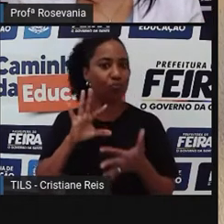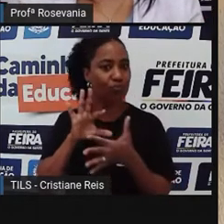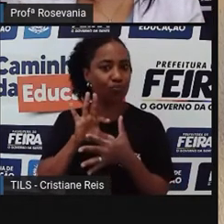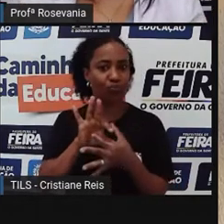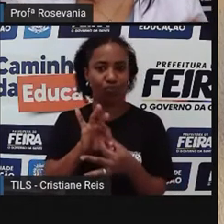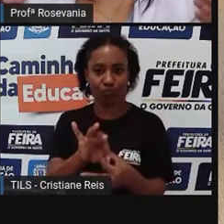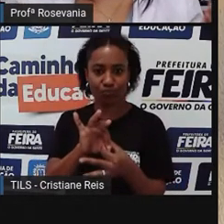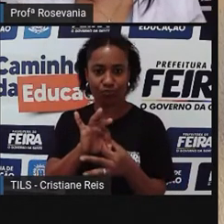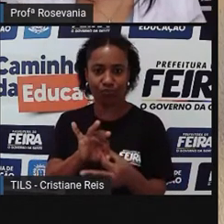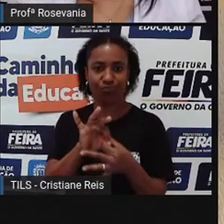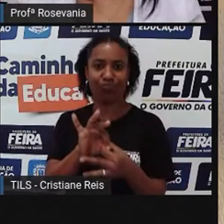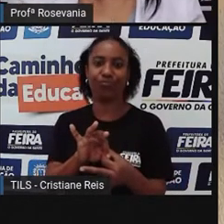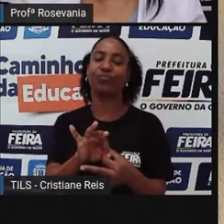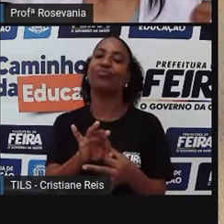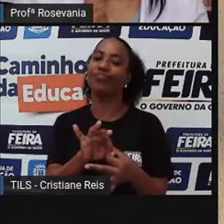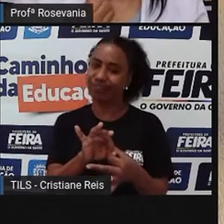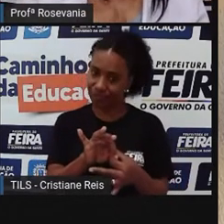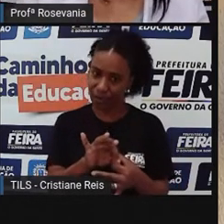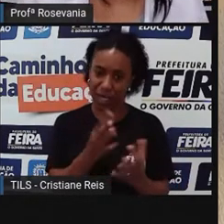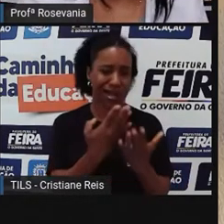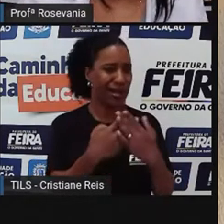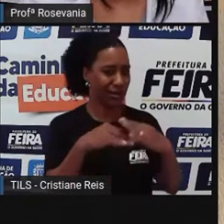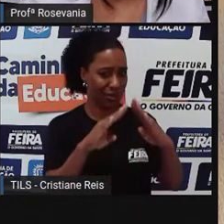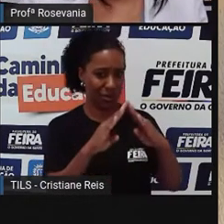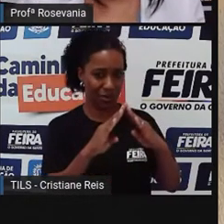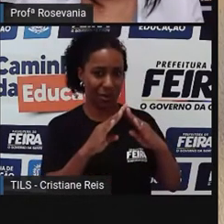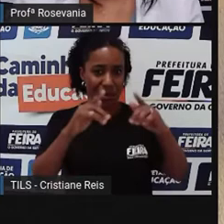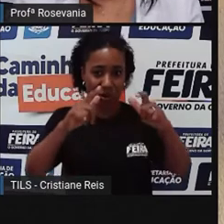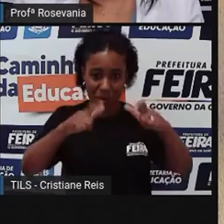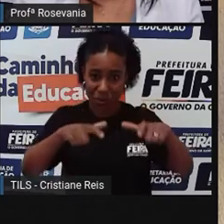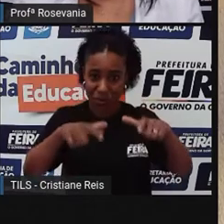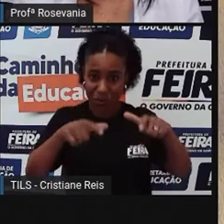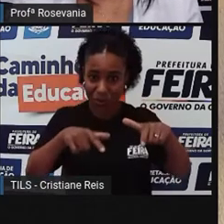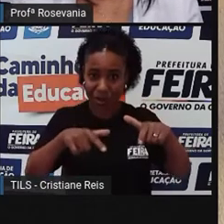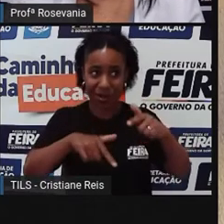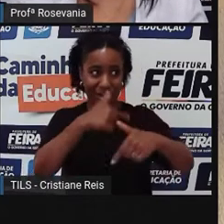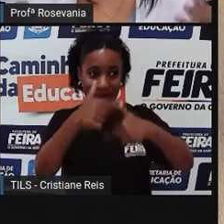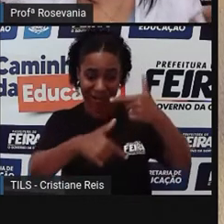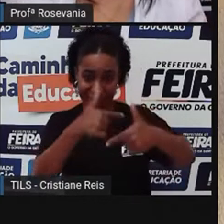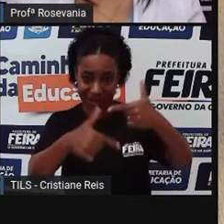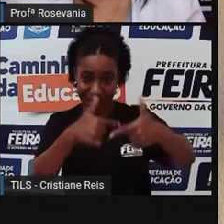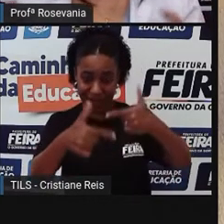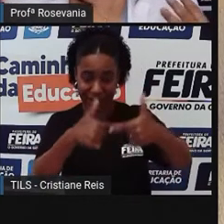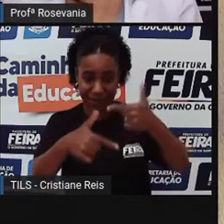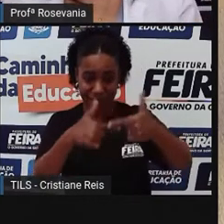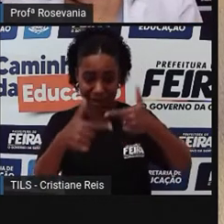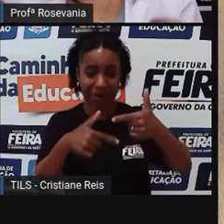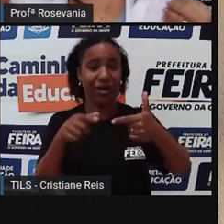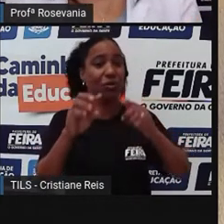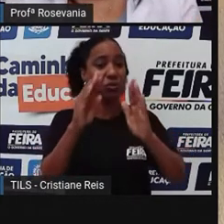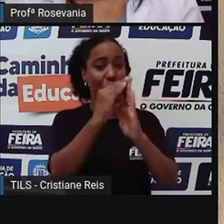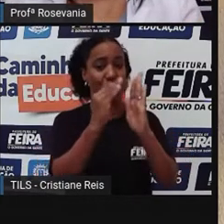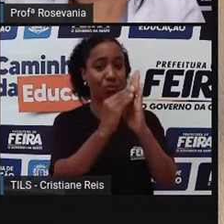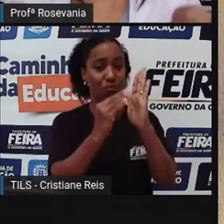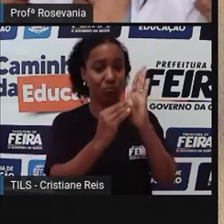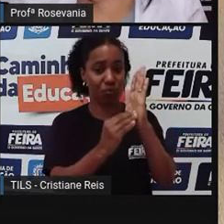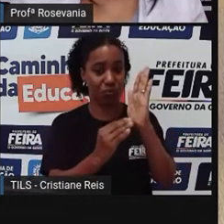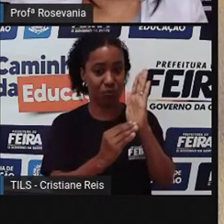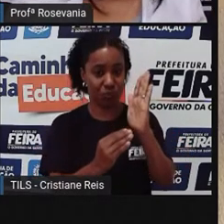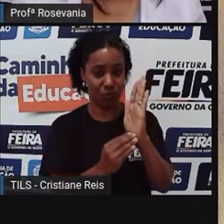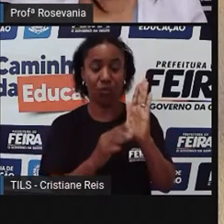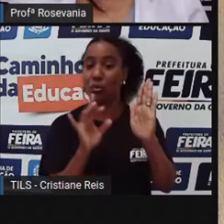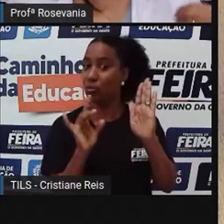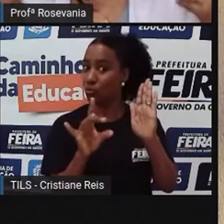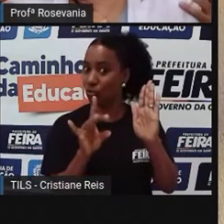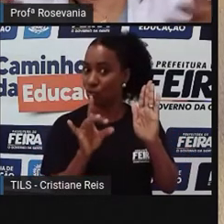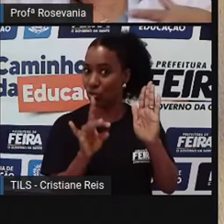vocês entenderem que a escola não é só aquele lugar que a gente trabalha conteúdos, não é só aquele lugar que vocês vão, vê os